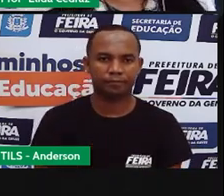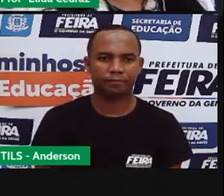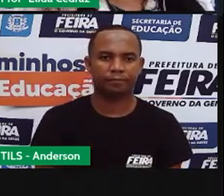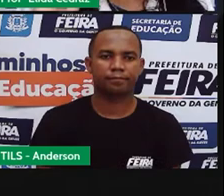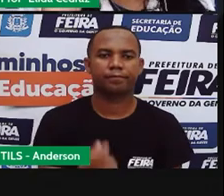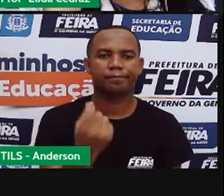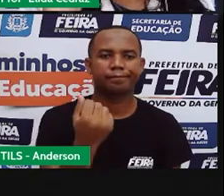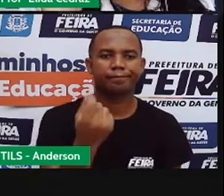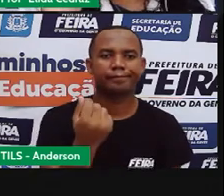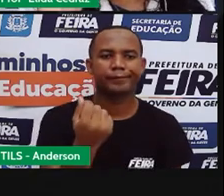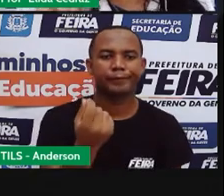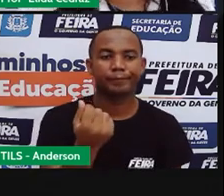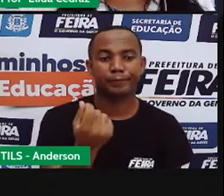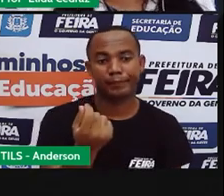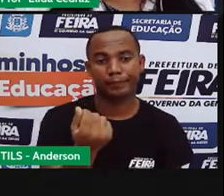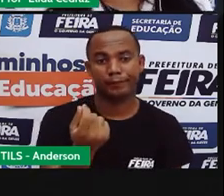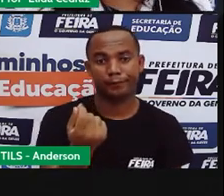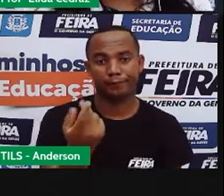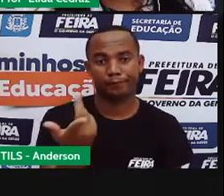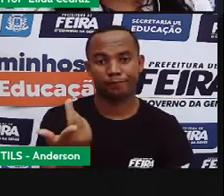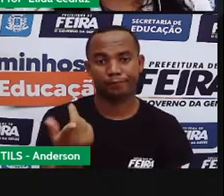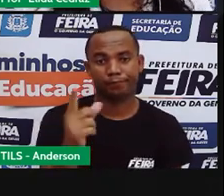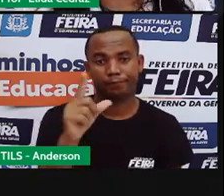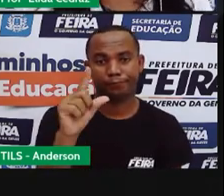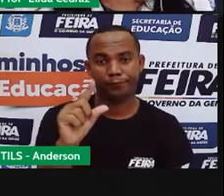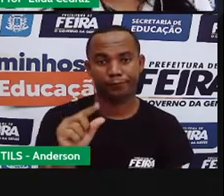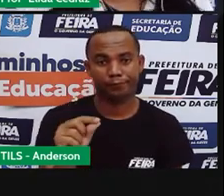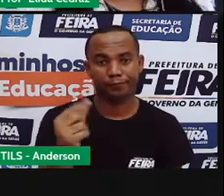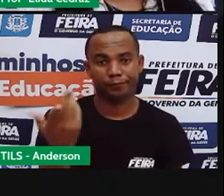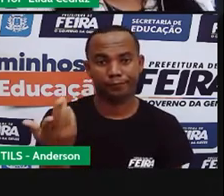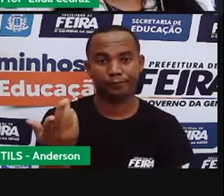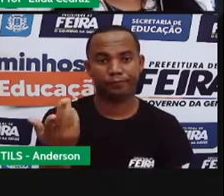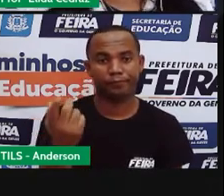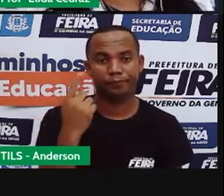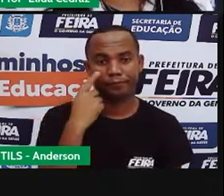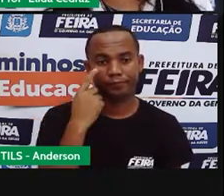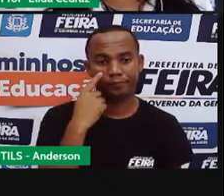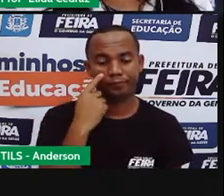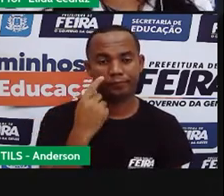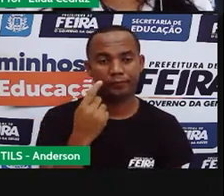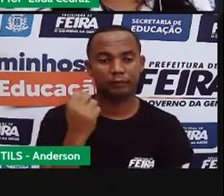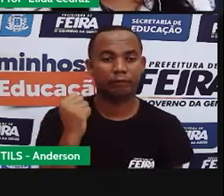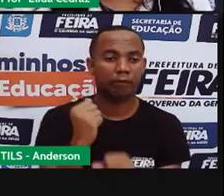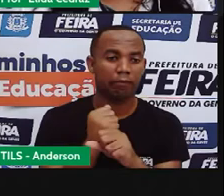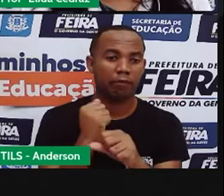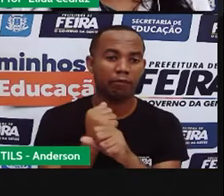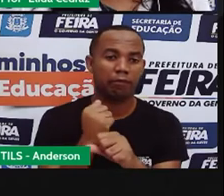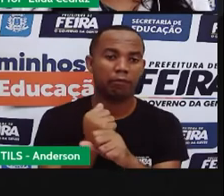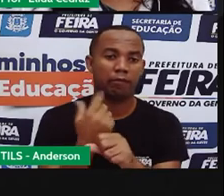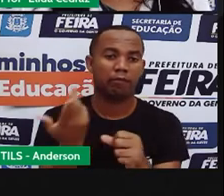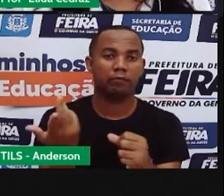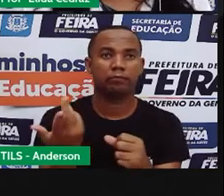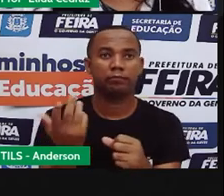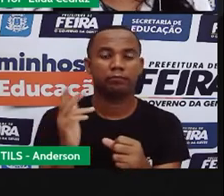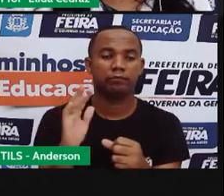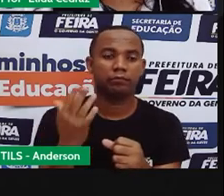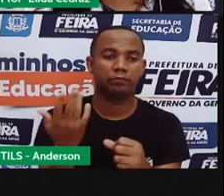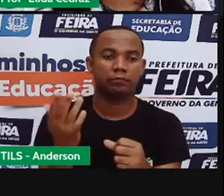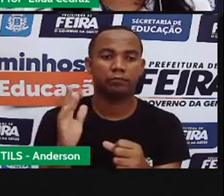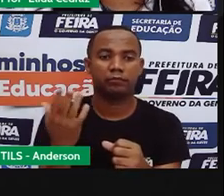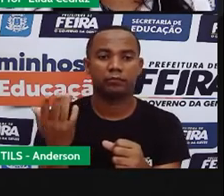Baixo custo, ou seja, são mais econômicas. A durabilidade. Existem